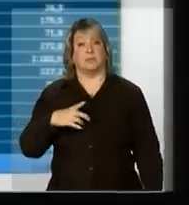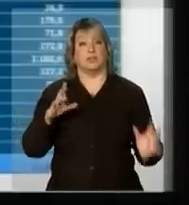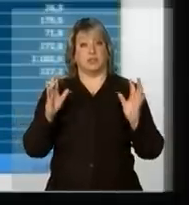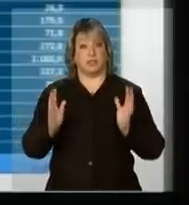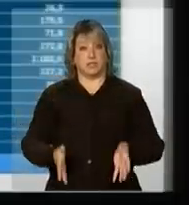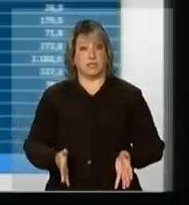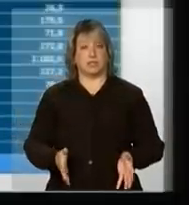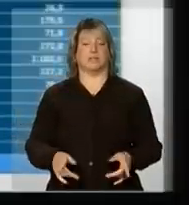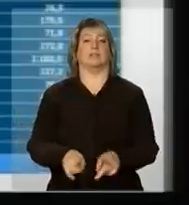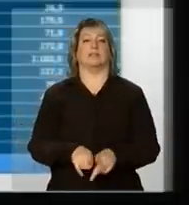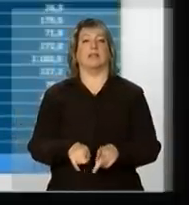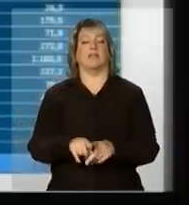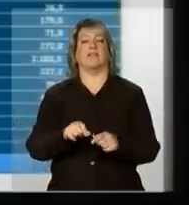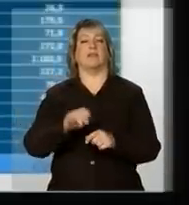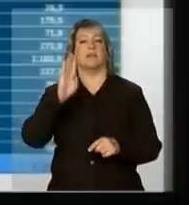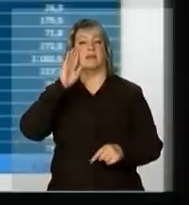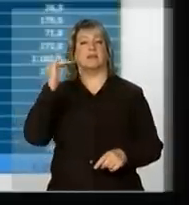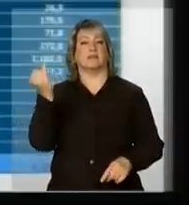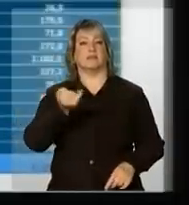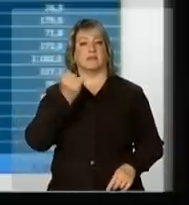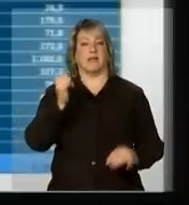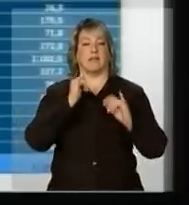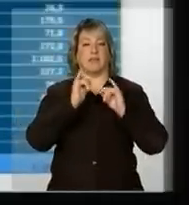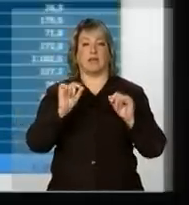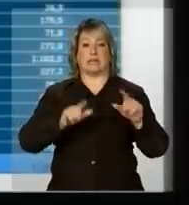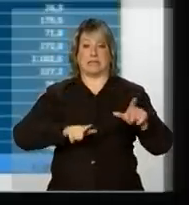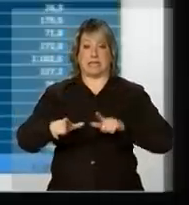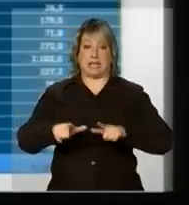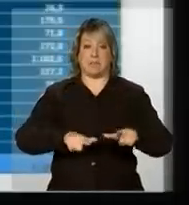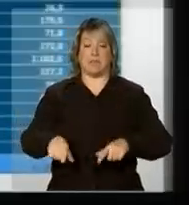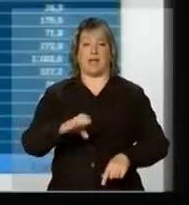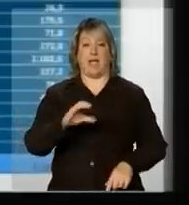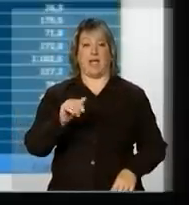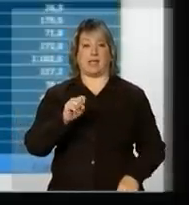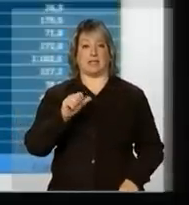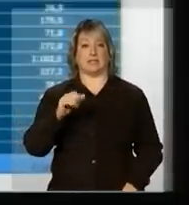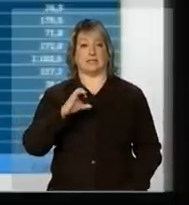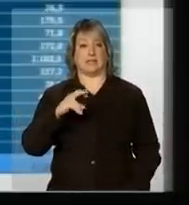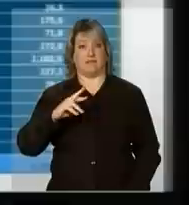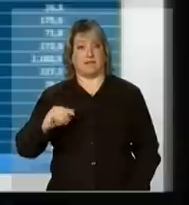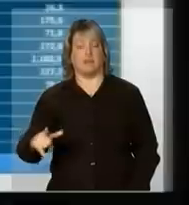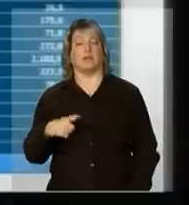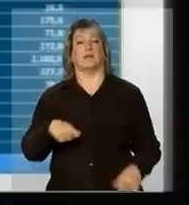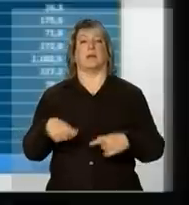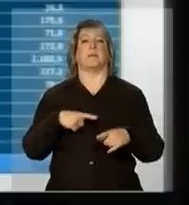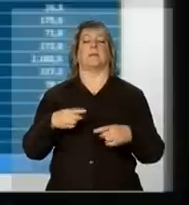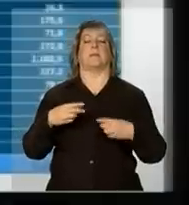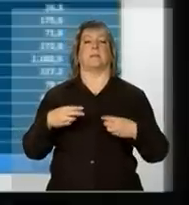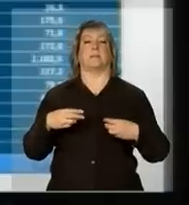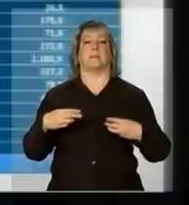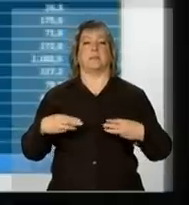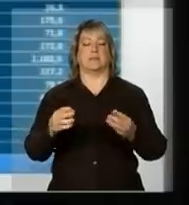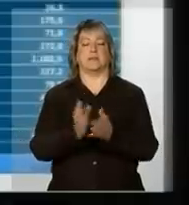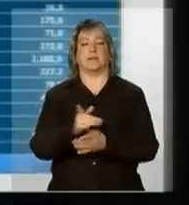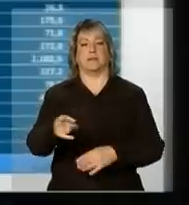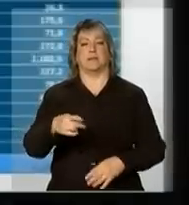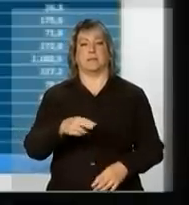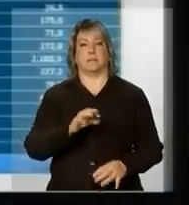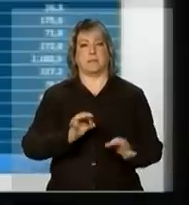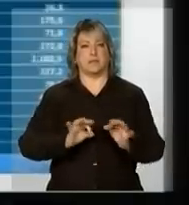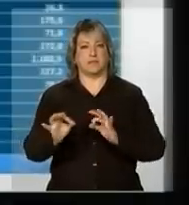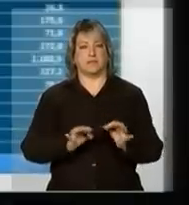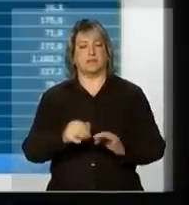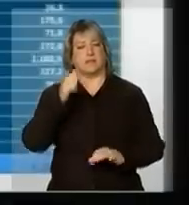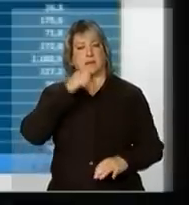também se faz necessário destacar o trabalho tanto da Casa Civil quanto do Ministério do Planejamento, a nossa ministra Iglesias e a nossa ministra Miriam,